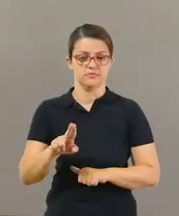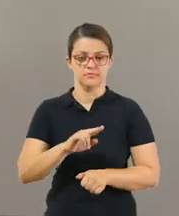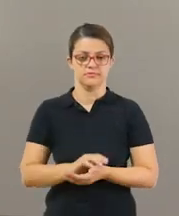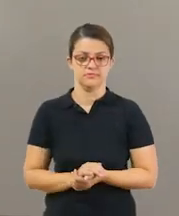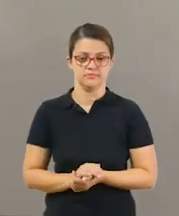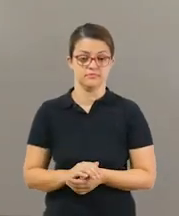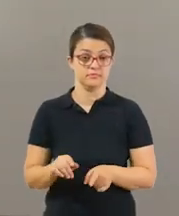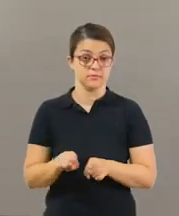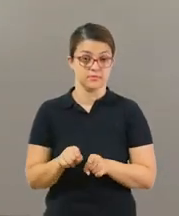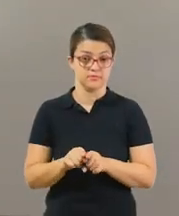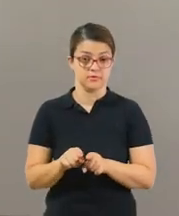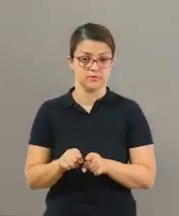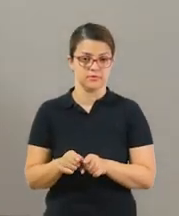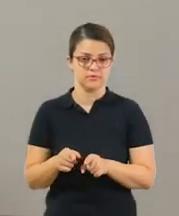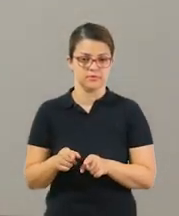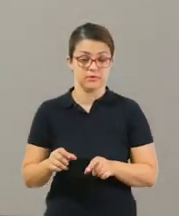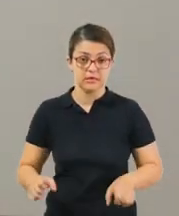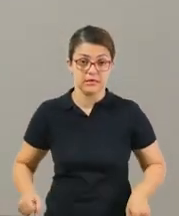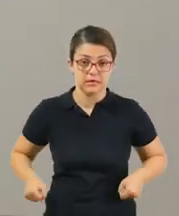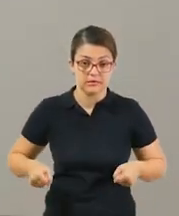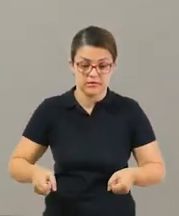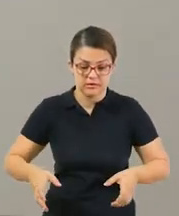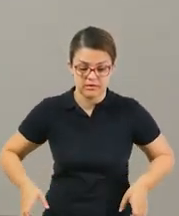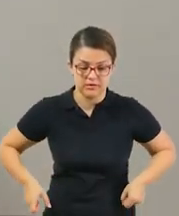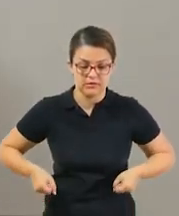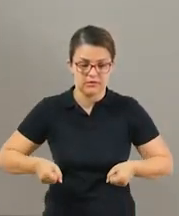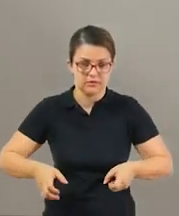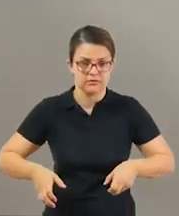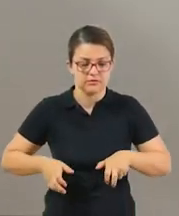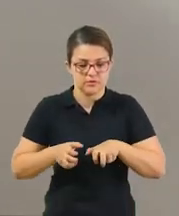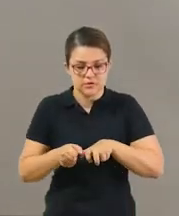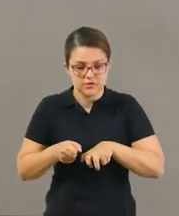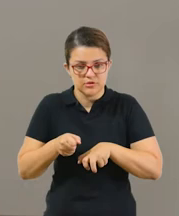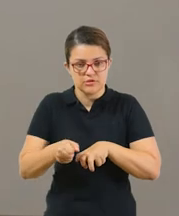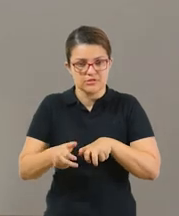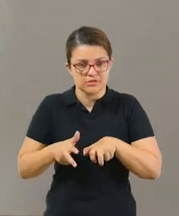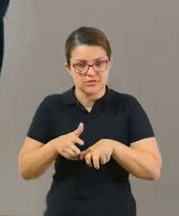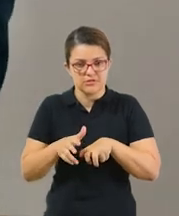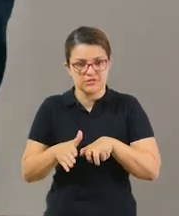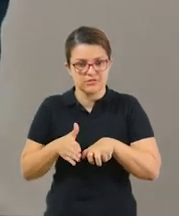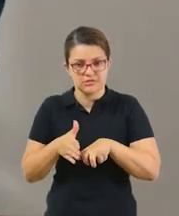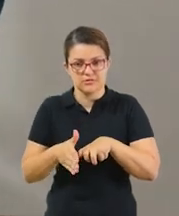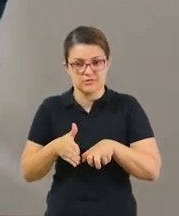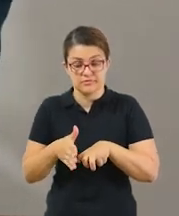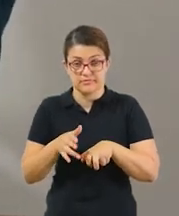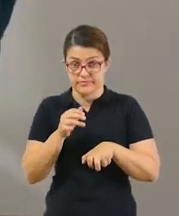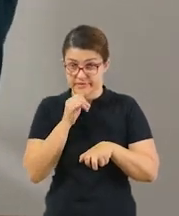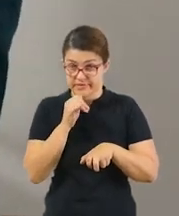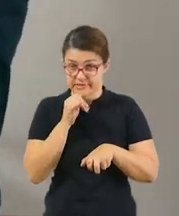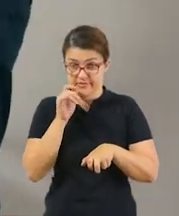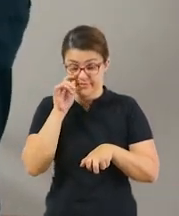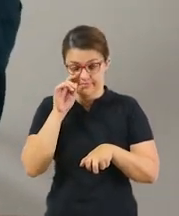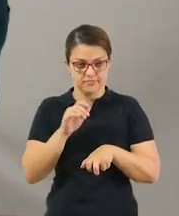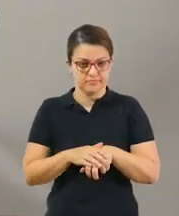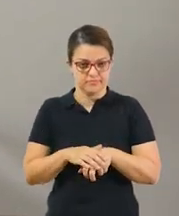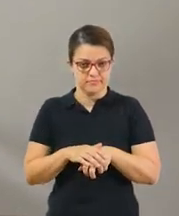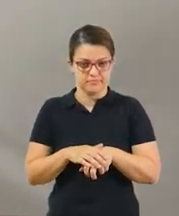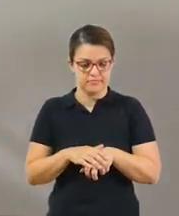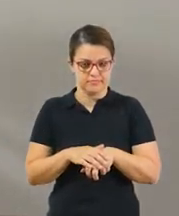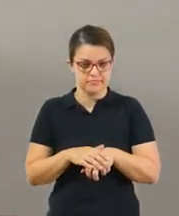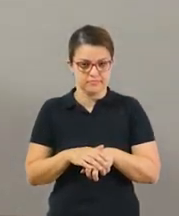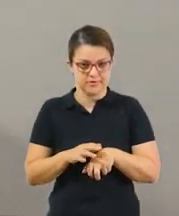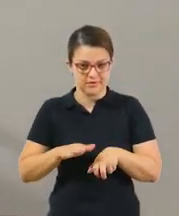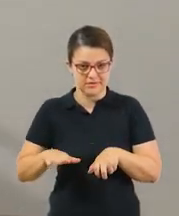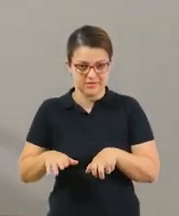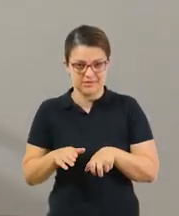variação que você pode fazer também para cadeirante. Vou dar um exemplo com essa cadeira, que ele vai estar em uma cadeira de rodas, tá? E